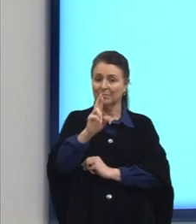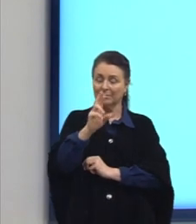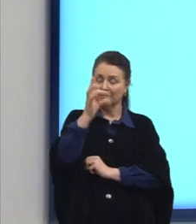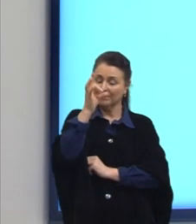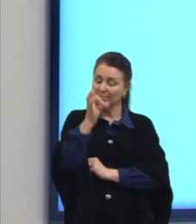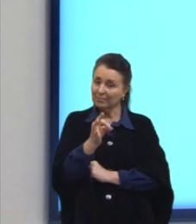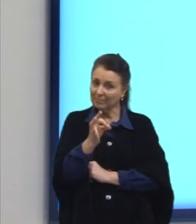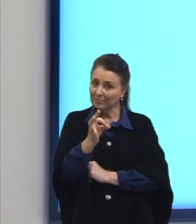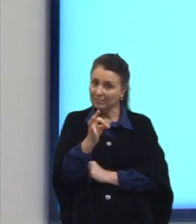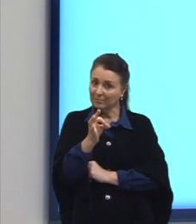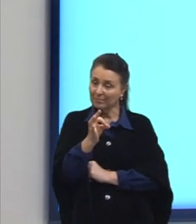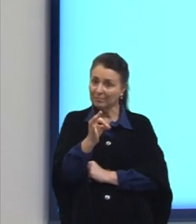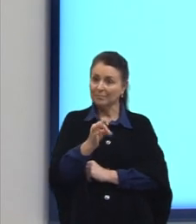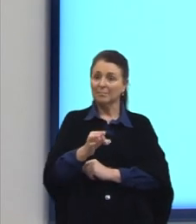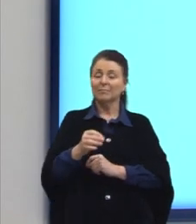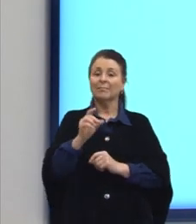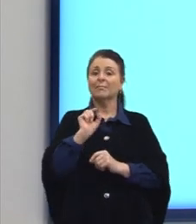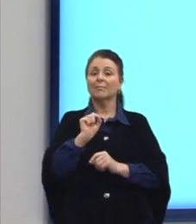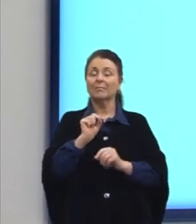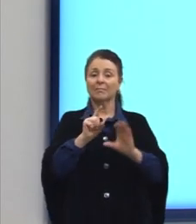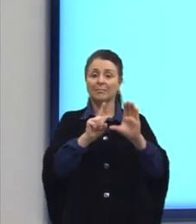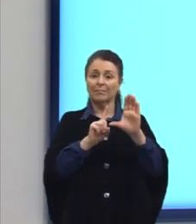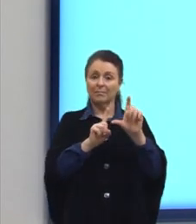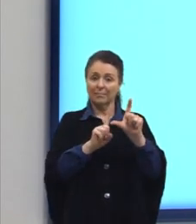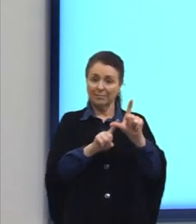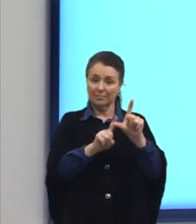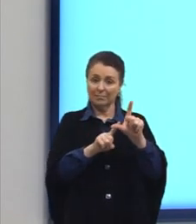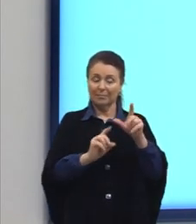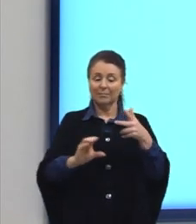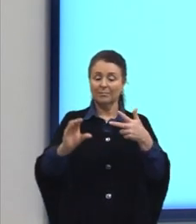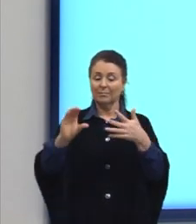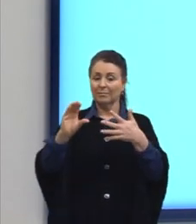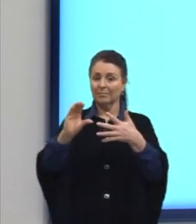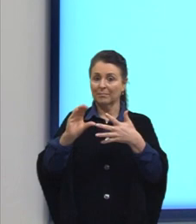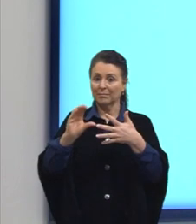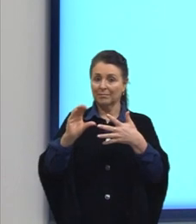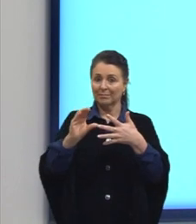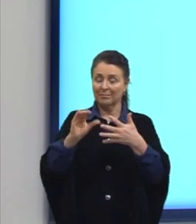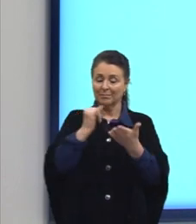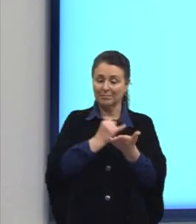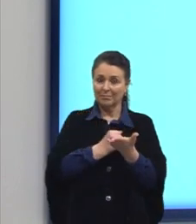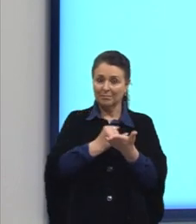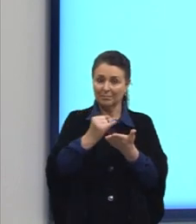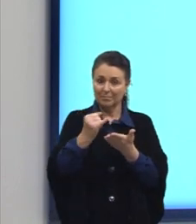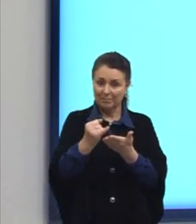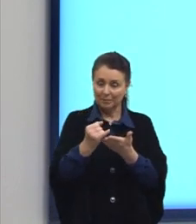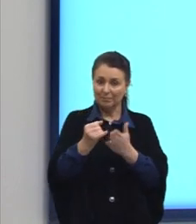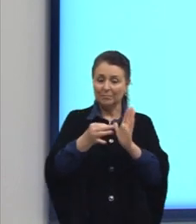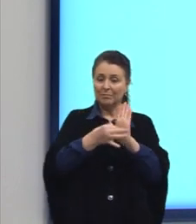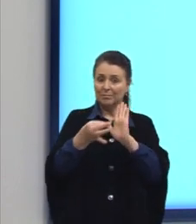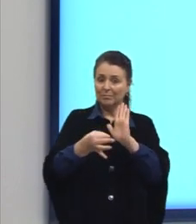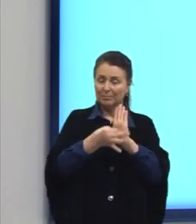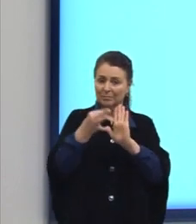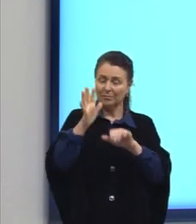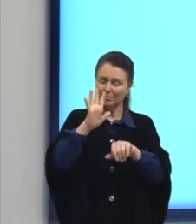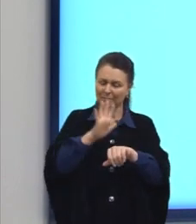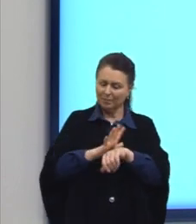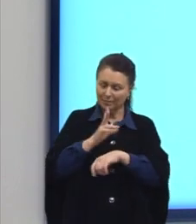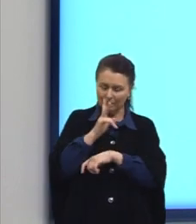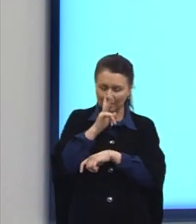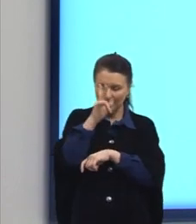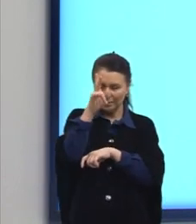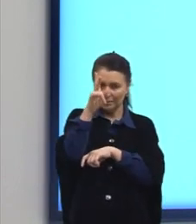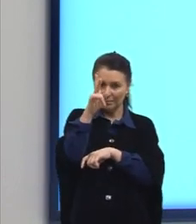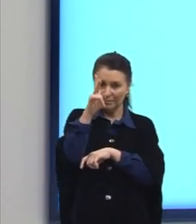correta aqui seria, então, a letra C. A introdução de um argumento mais forte